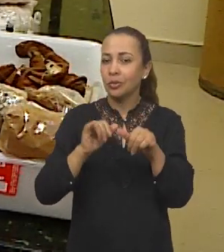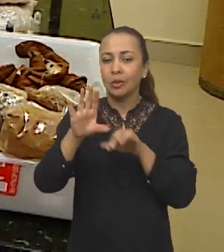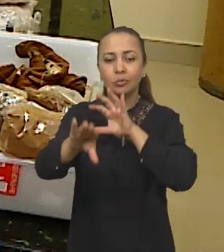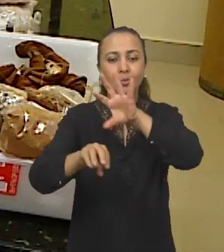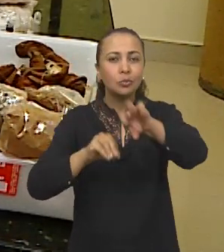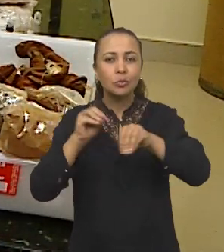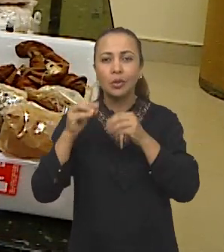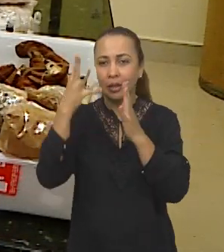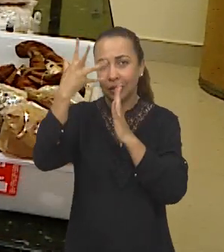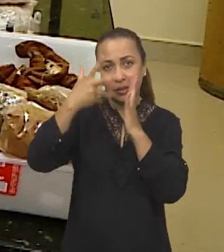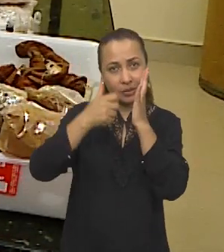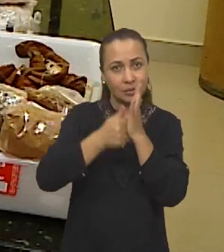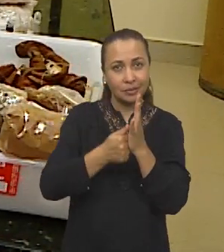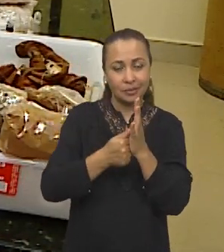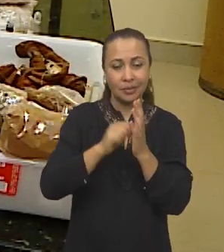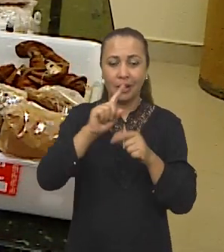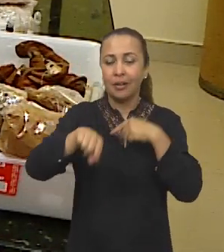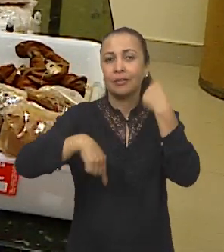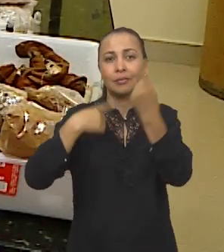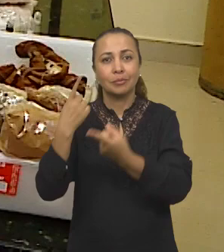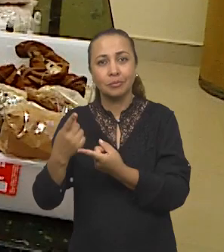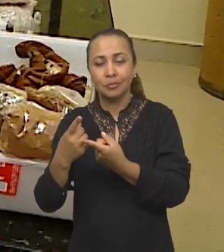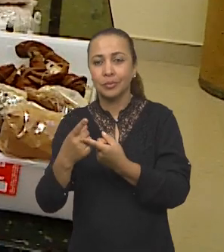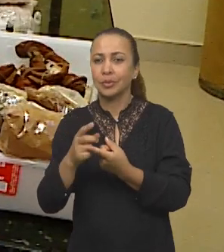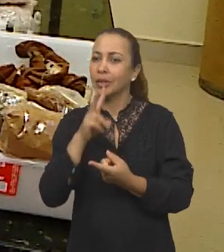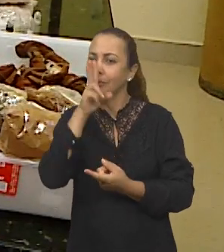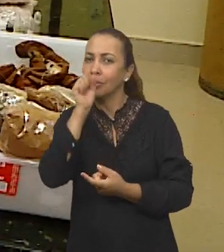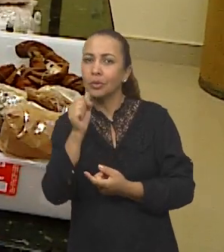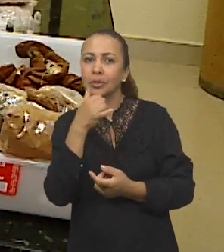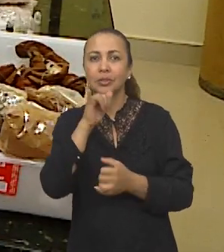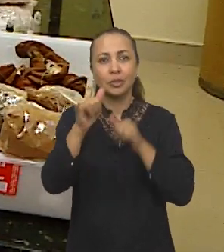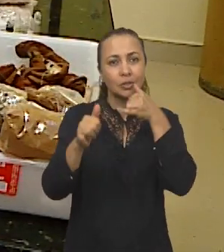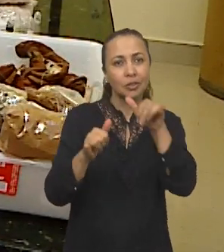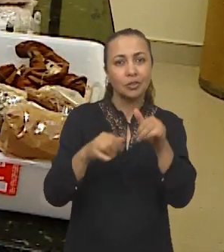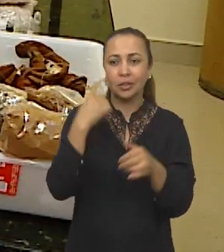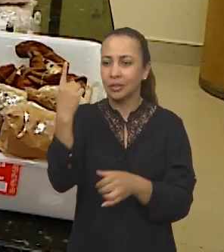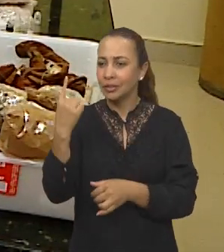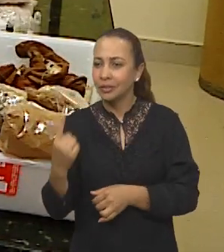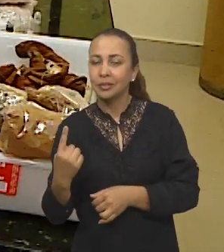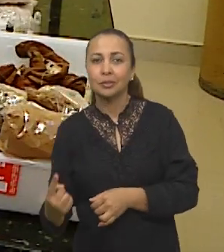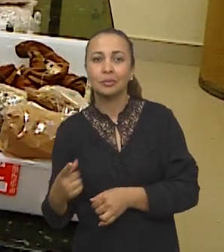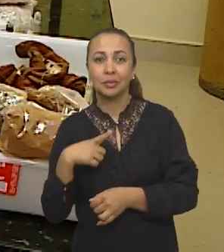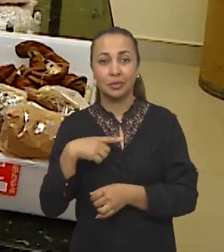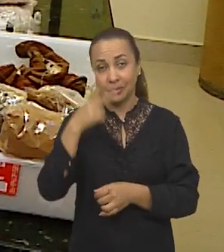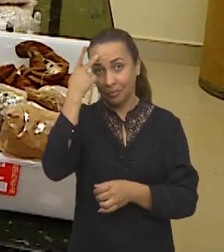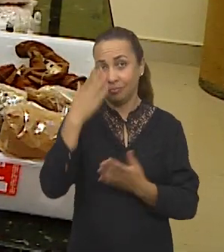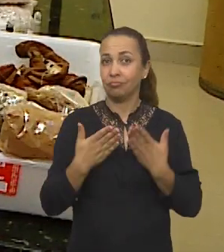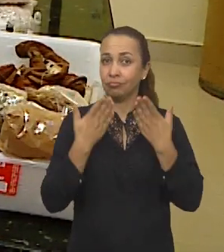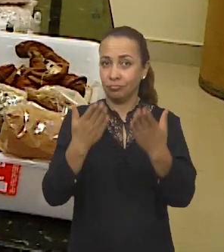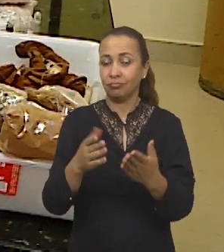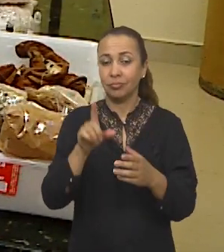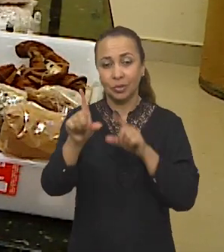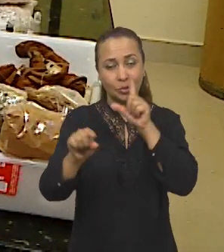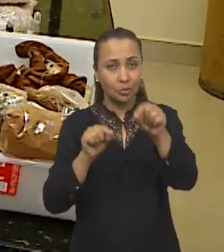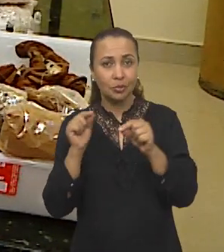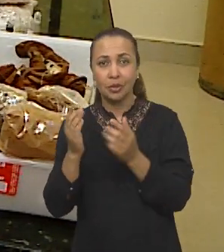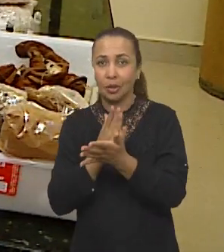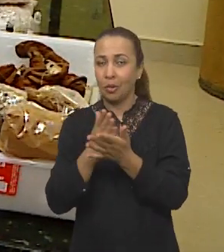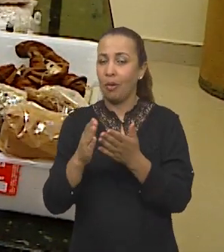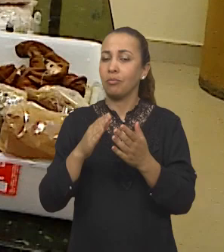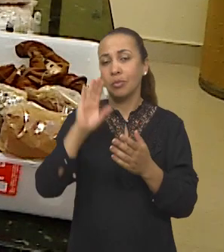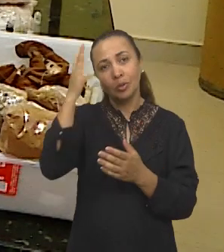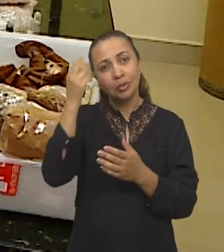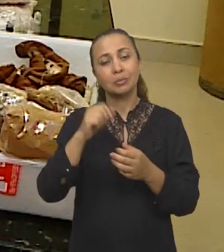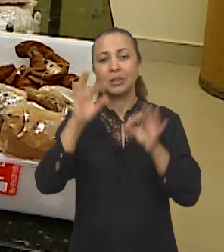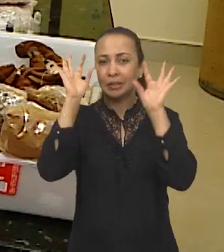seleciona biomassa e caracteriza e a partir do potencial energético de cada uma delas e que cada uma tem a entregar, a gente seleciona alguns processos